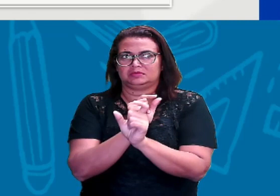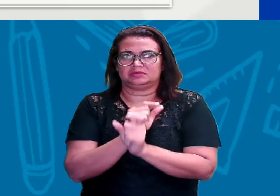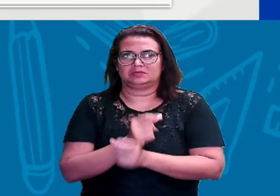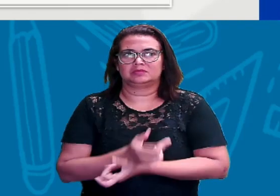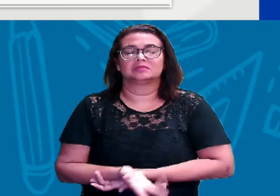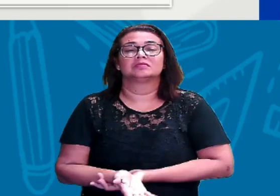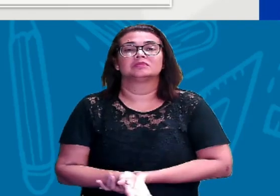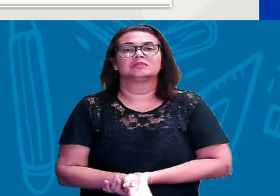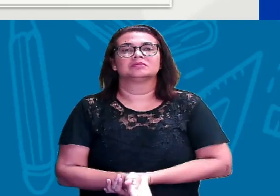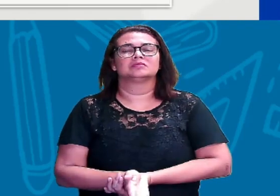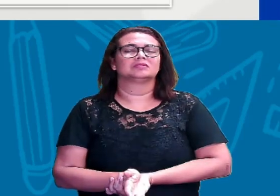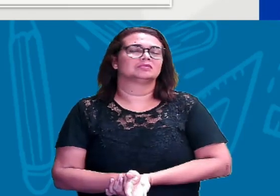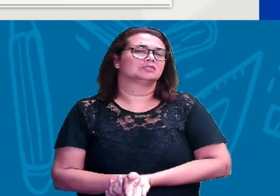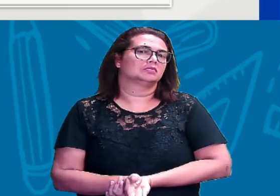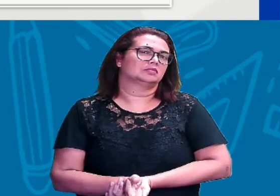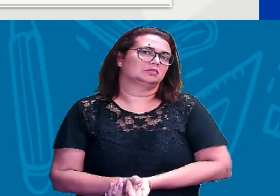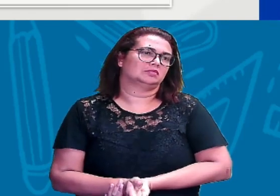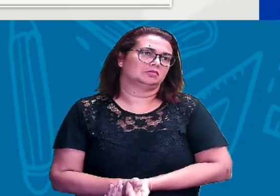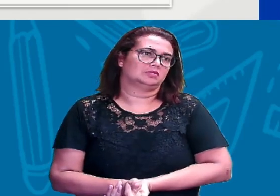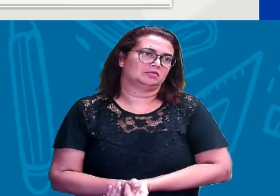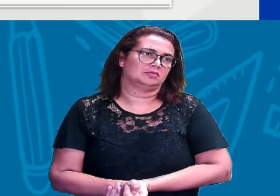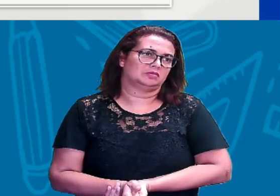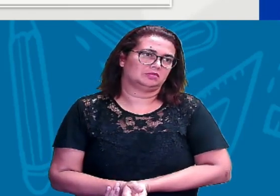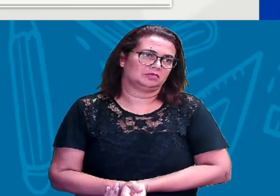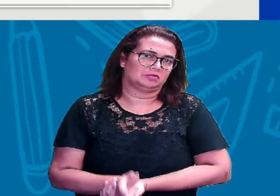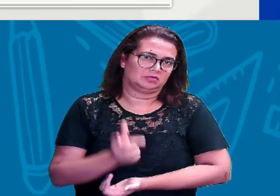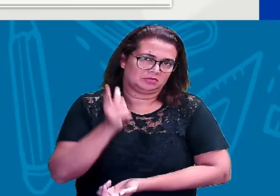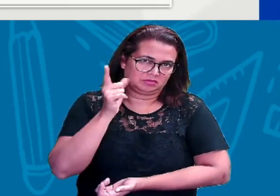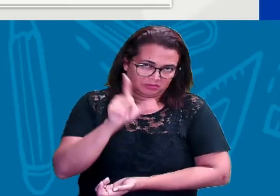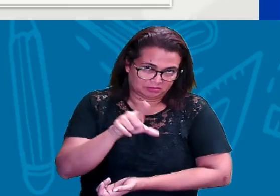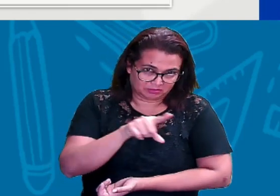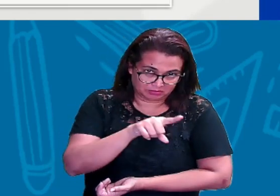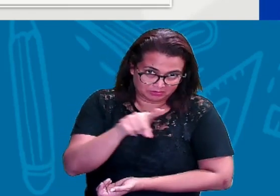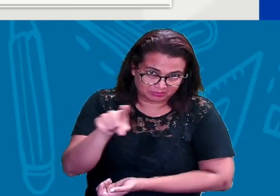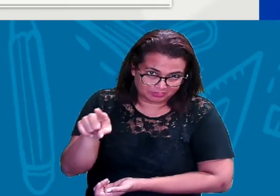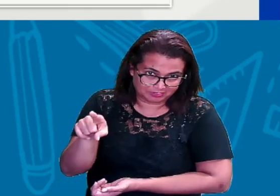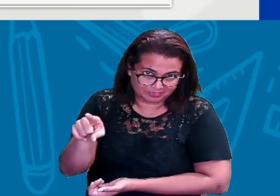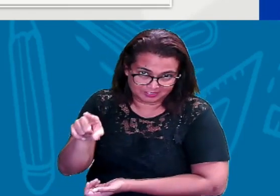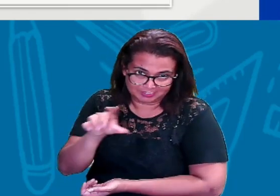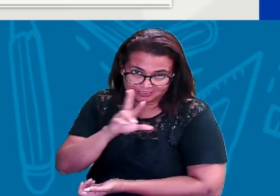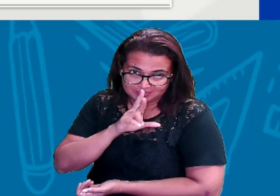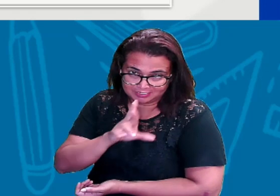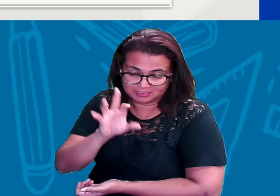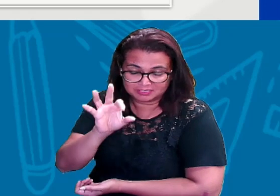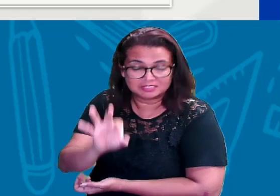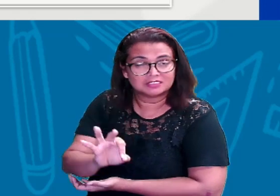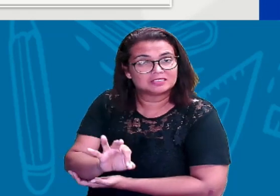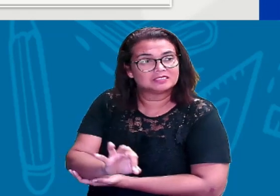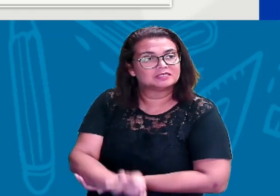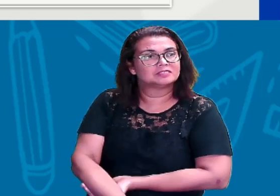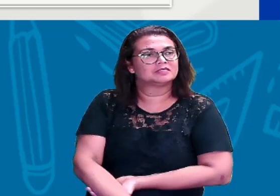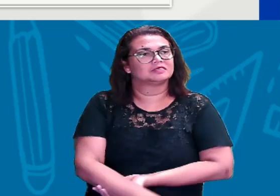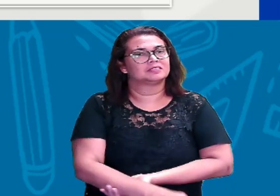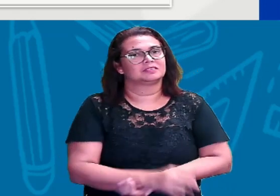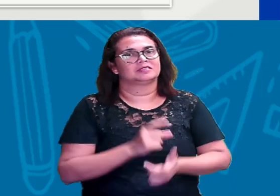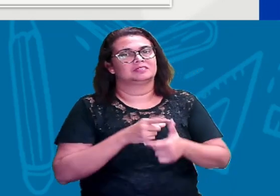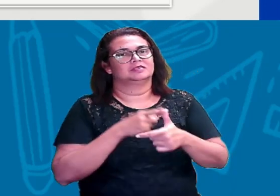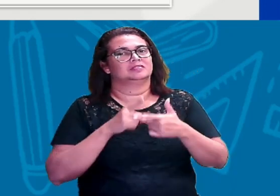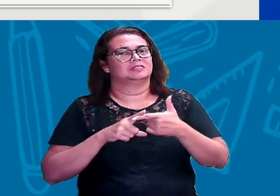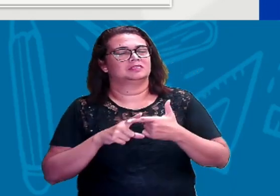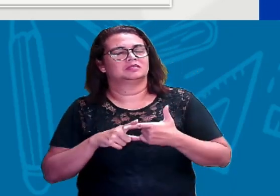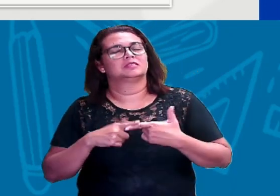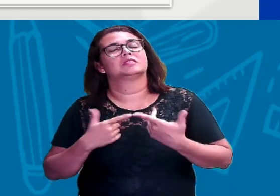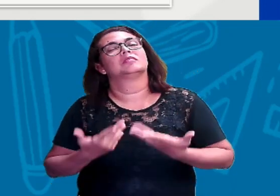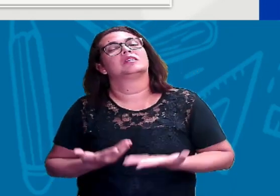E aí, gente, você aí de casa, já conseguiu identificar qual é a opção certa da primeira questão e também da segunda?